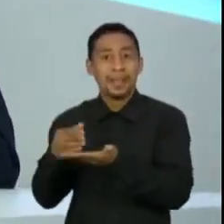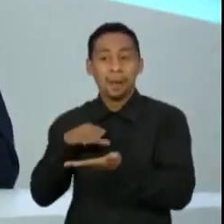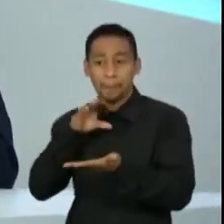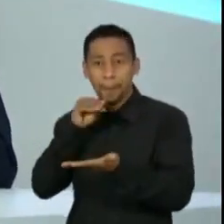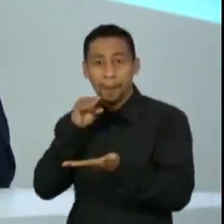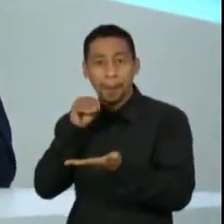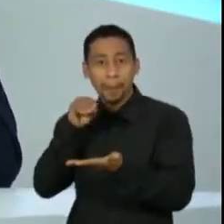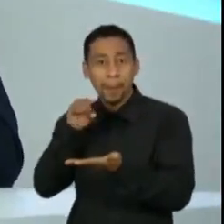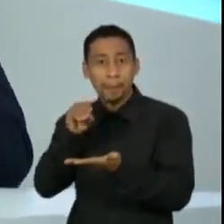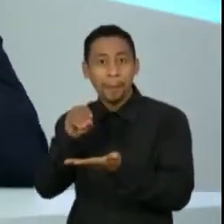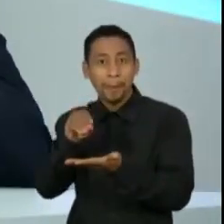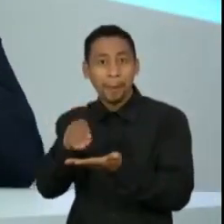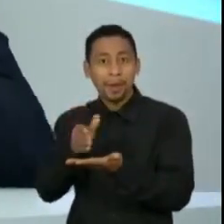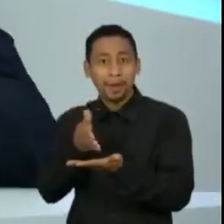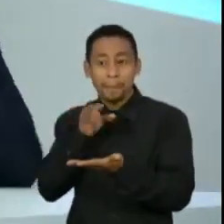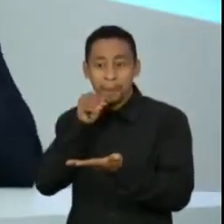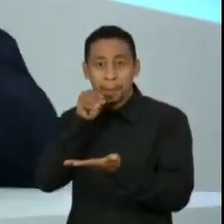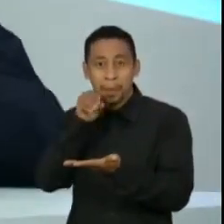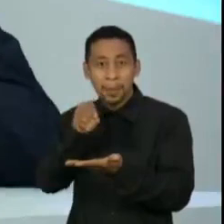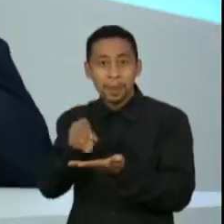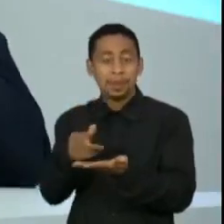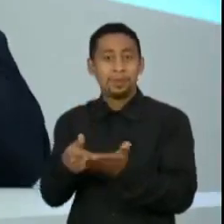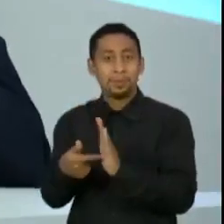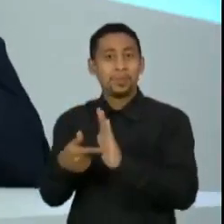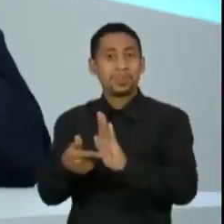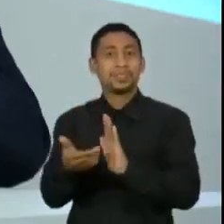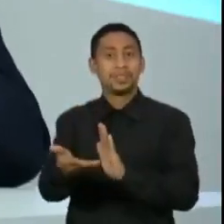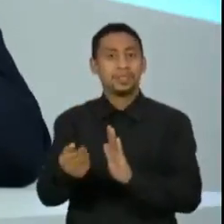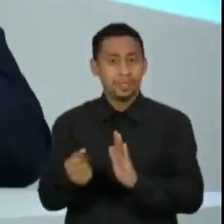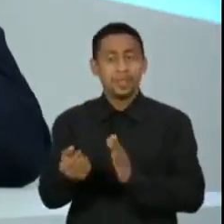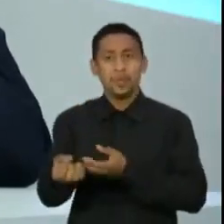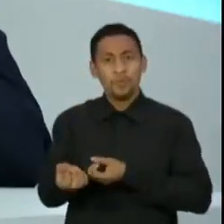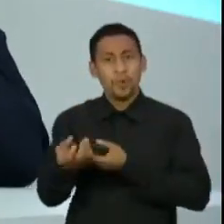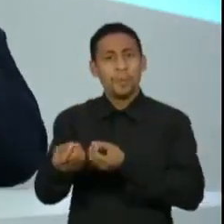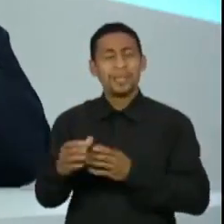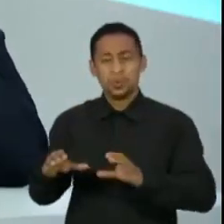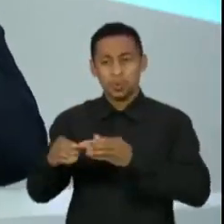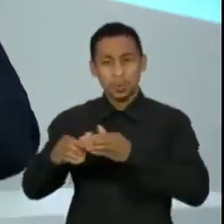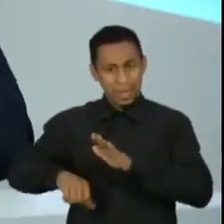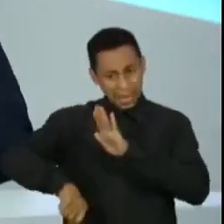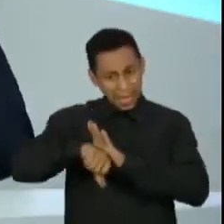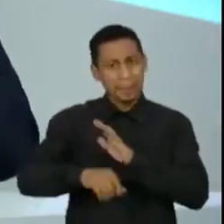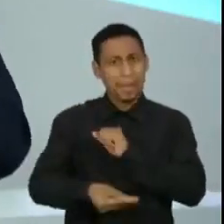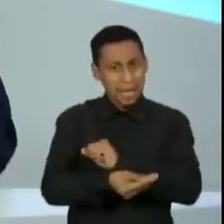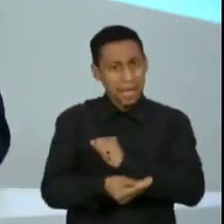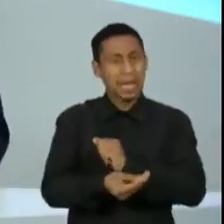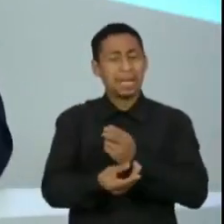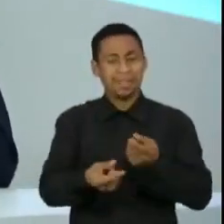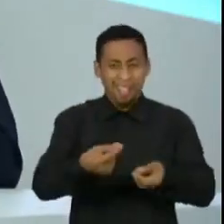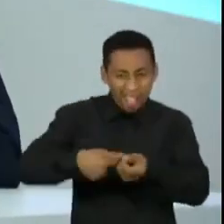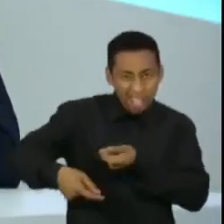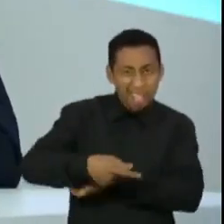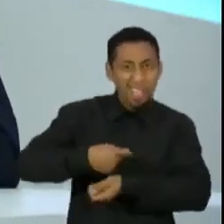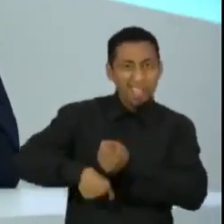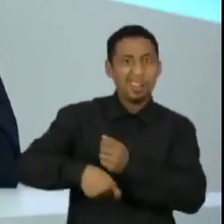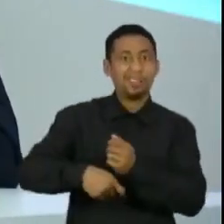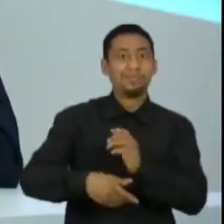desse presidente, ele dividindo, peculato, no mínimo, mas é a formação de quadril, lavagem de dinheiro, que é o desvio